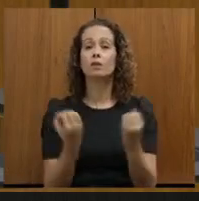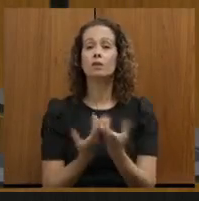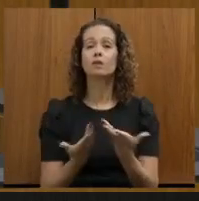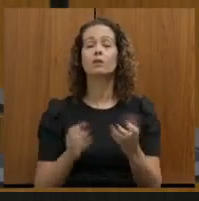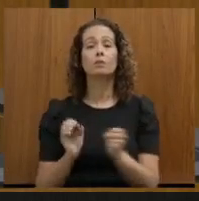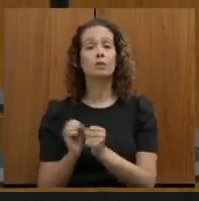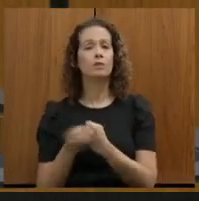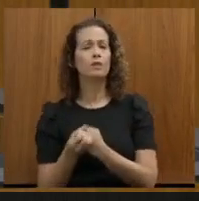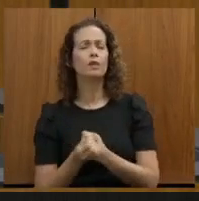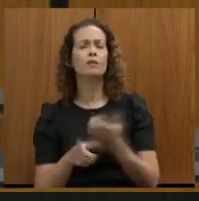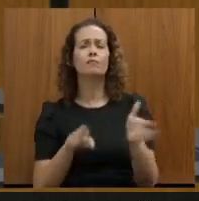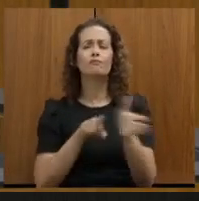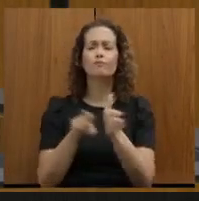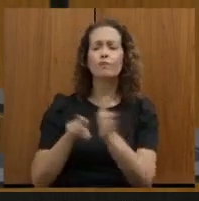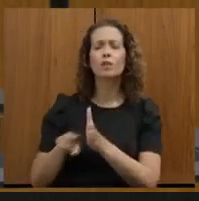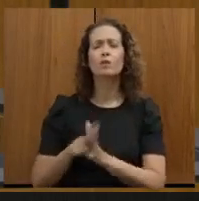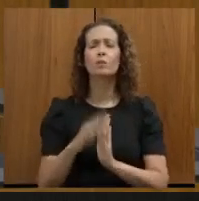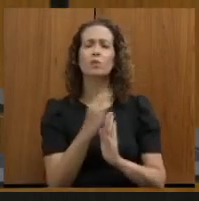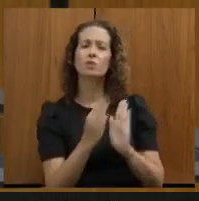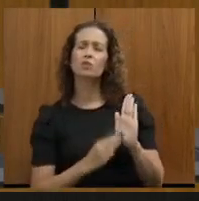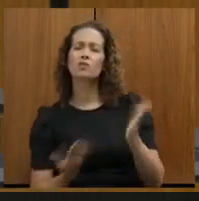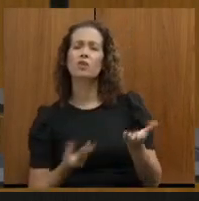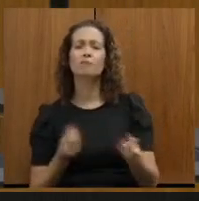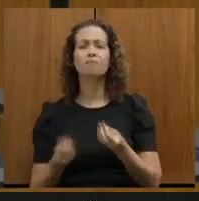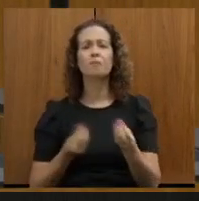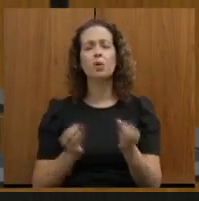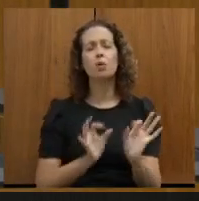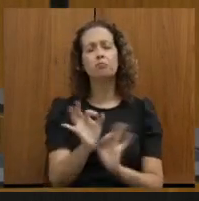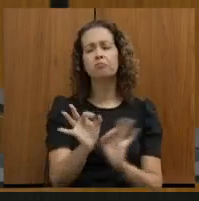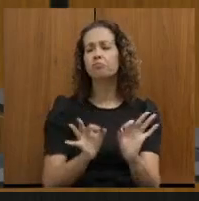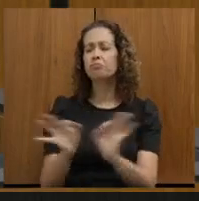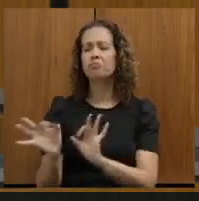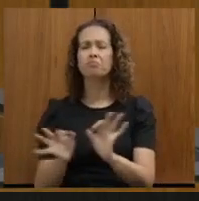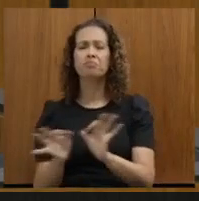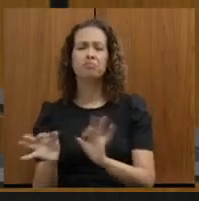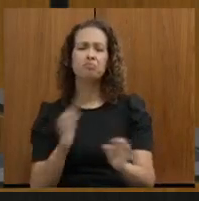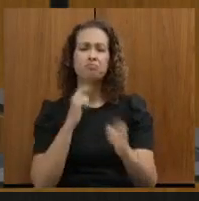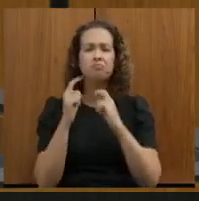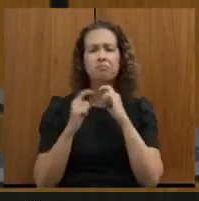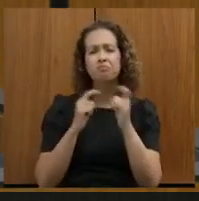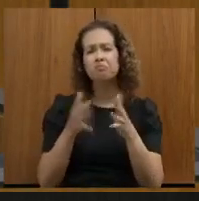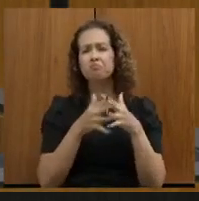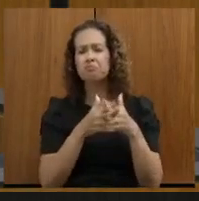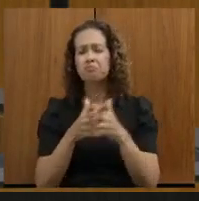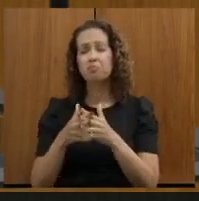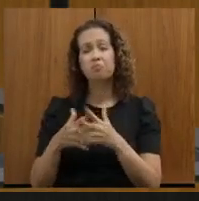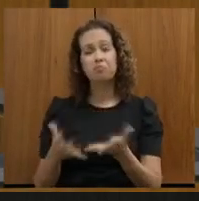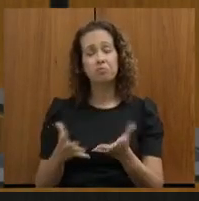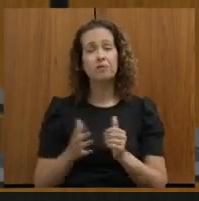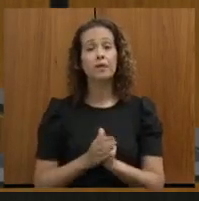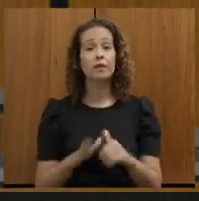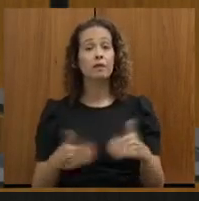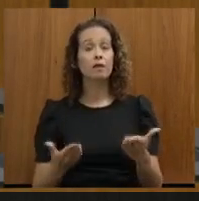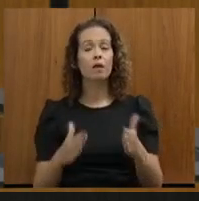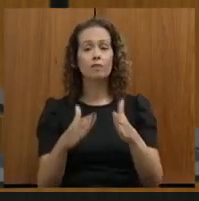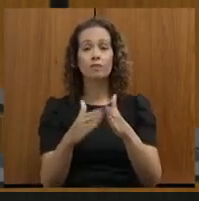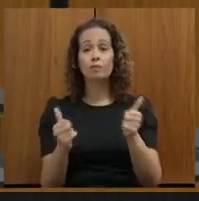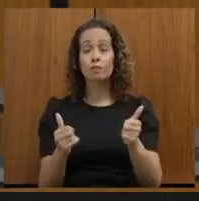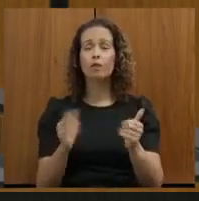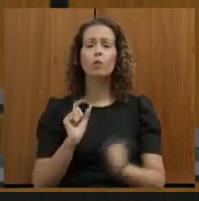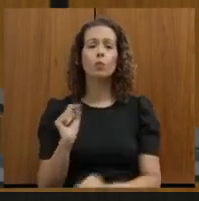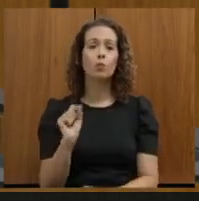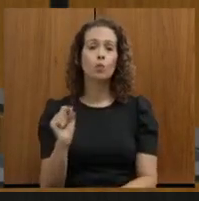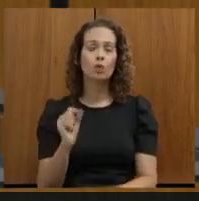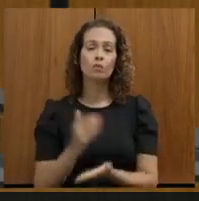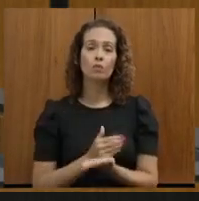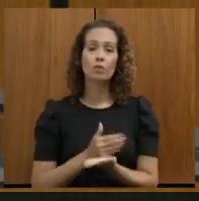questionam muito a metodologia, definição de traçado e vários outros aspectos. Então, na verdade, a minha solicitação é para